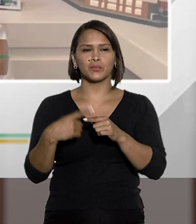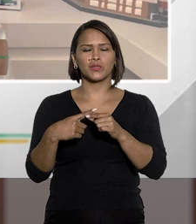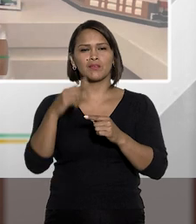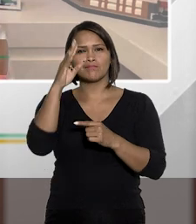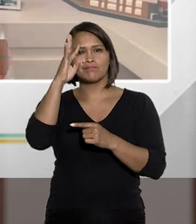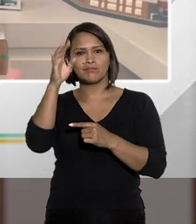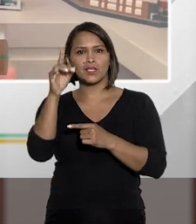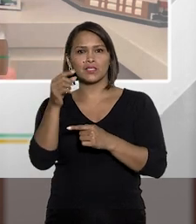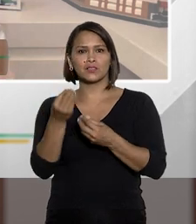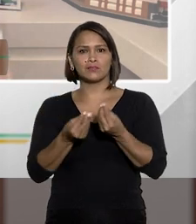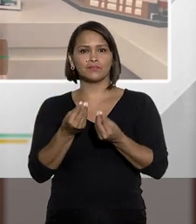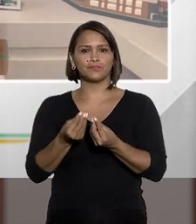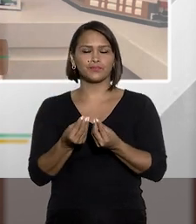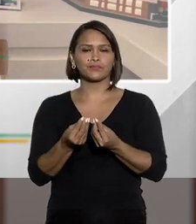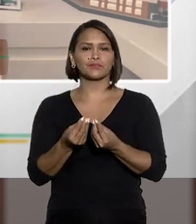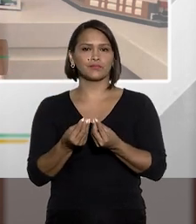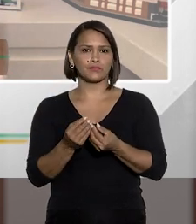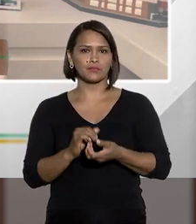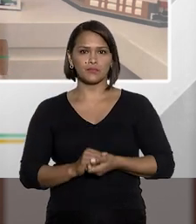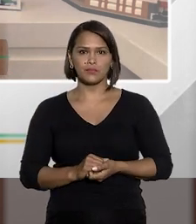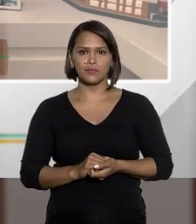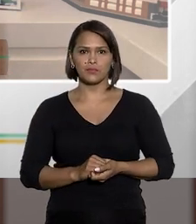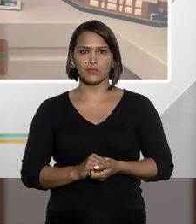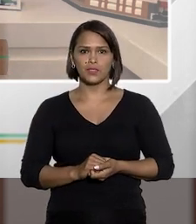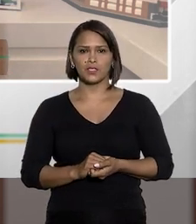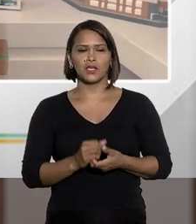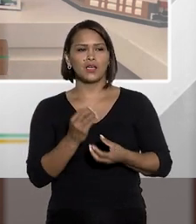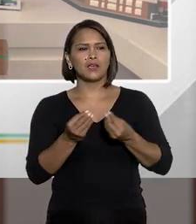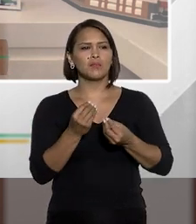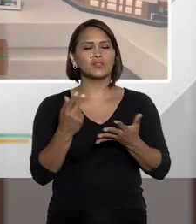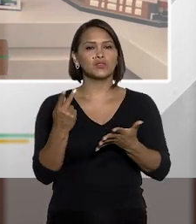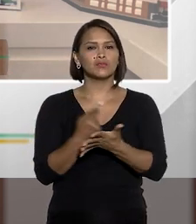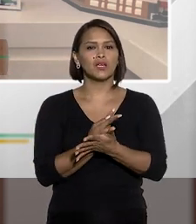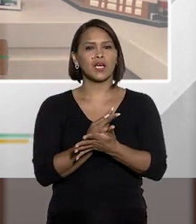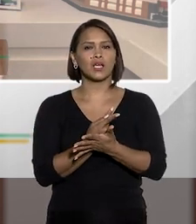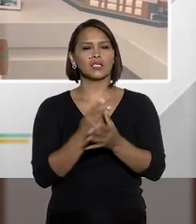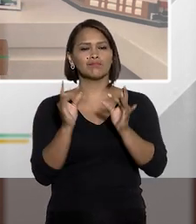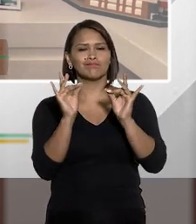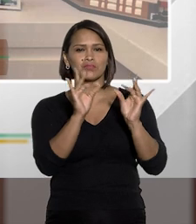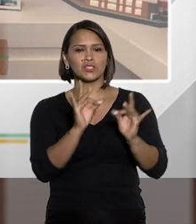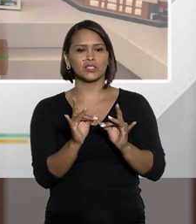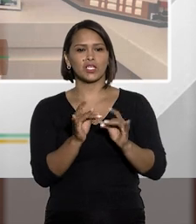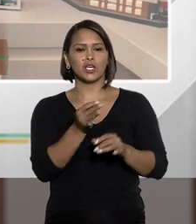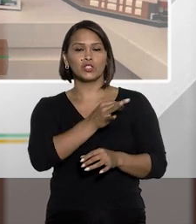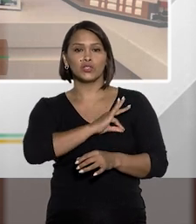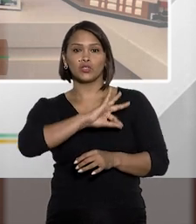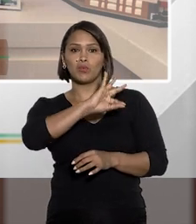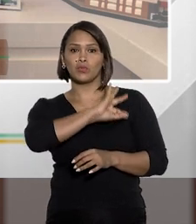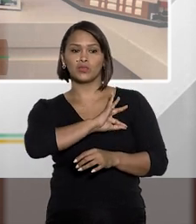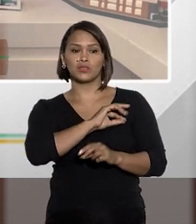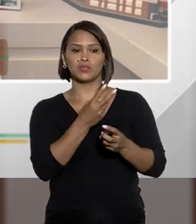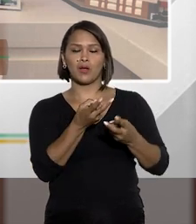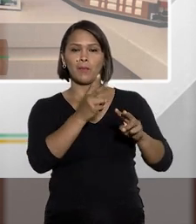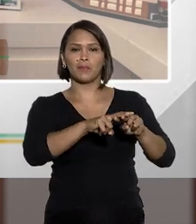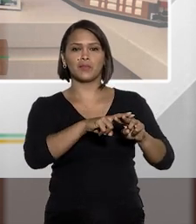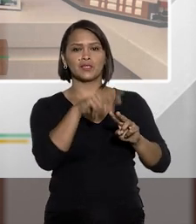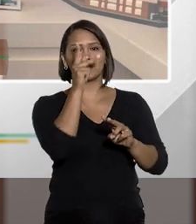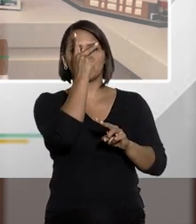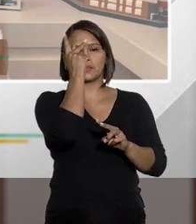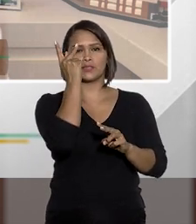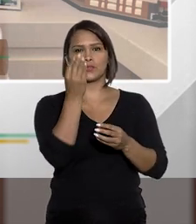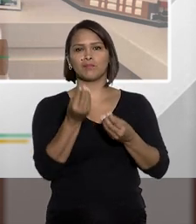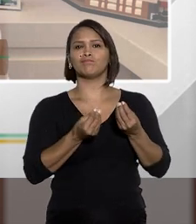Porque você imagine a situação delicada de um policial ao